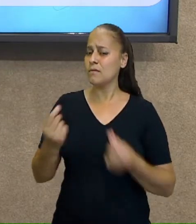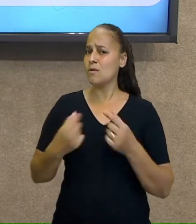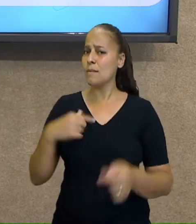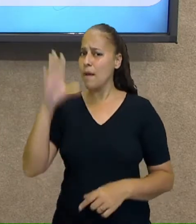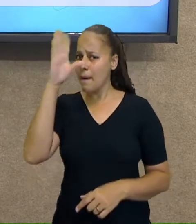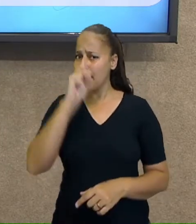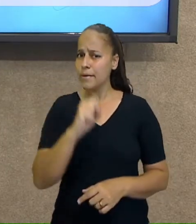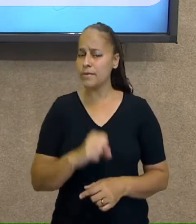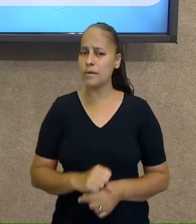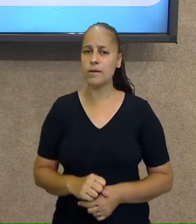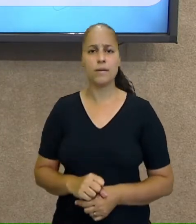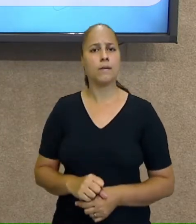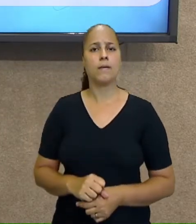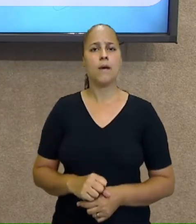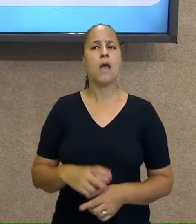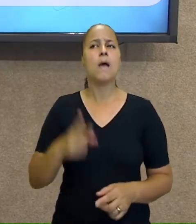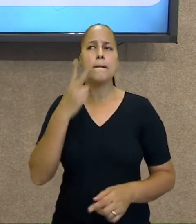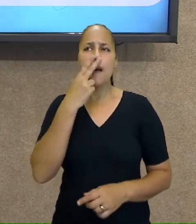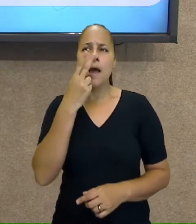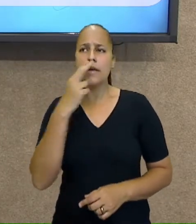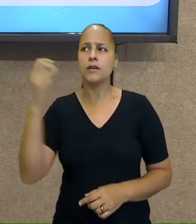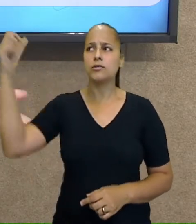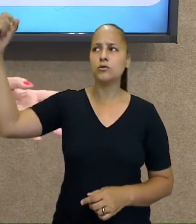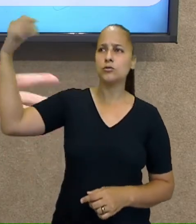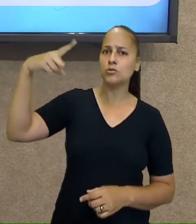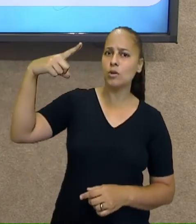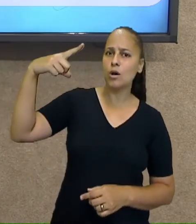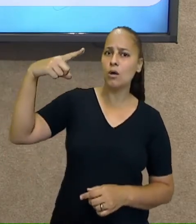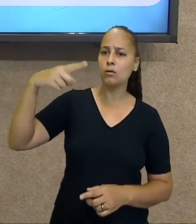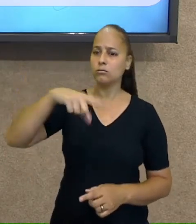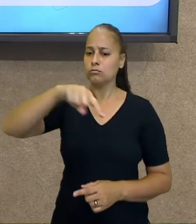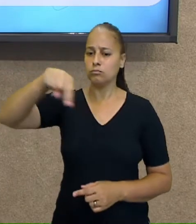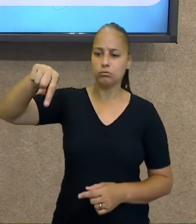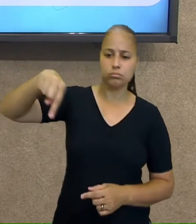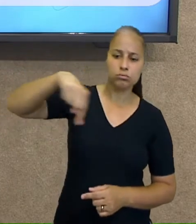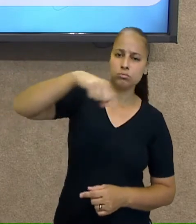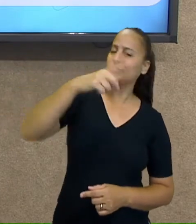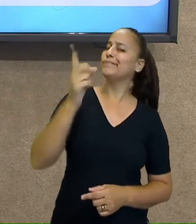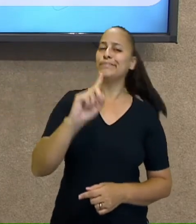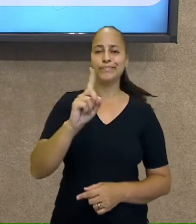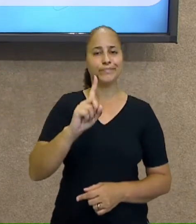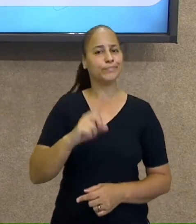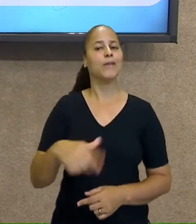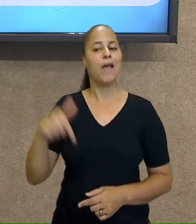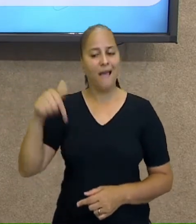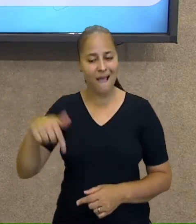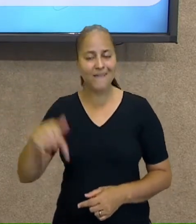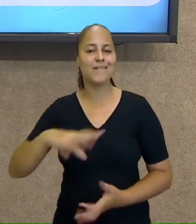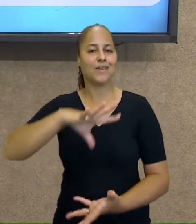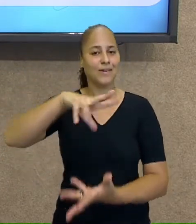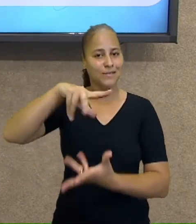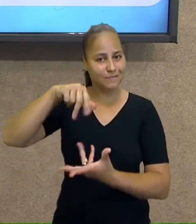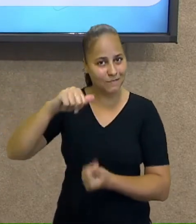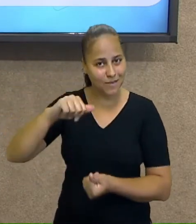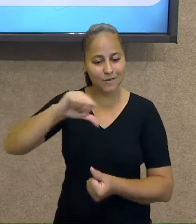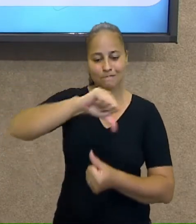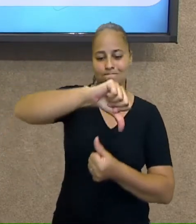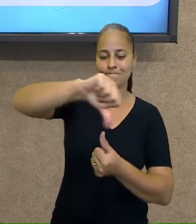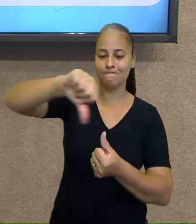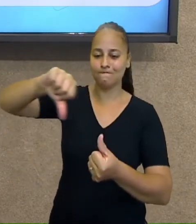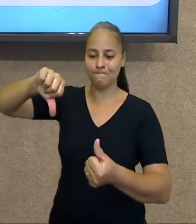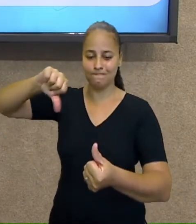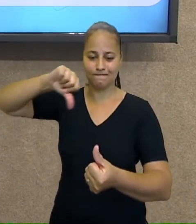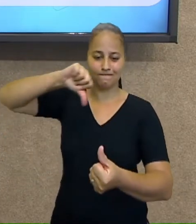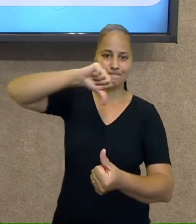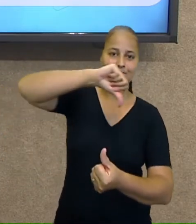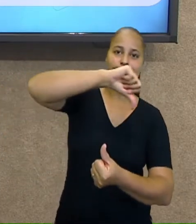Parece que o Sol é que está mudando de lugar, né? Não. É a Terra que gira em